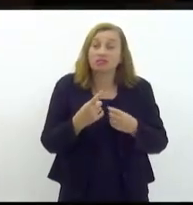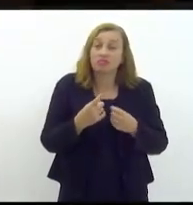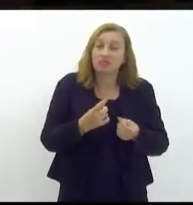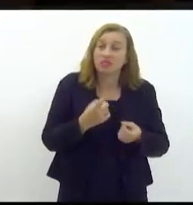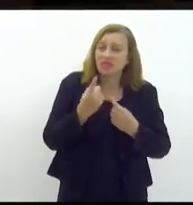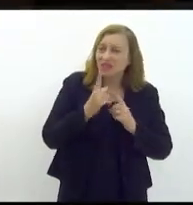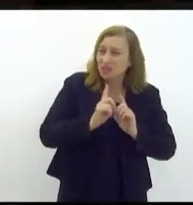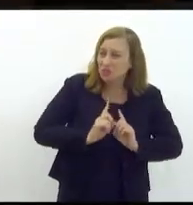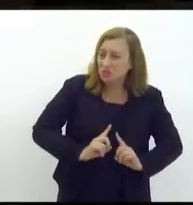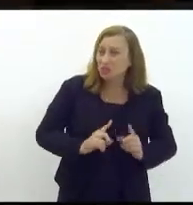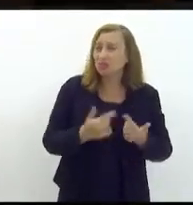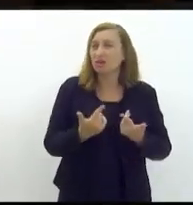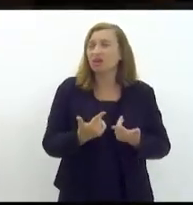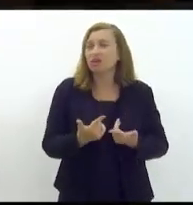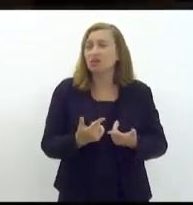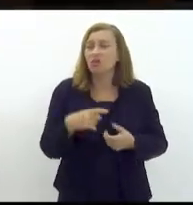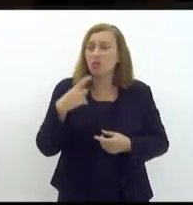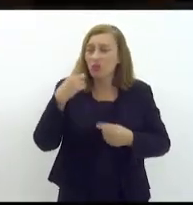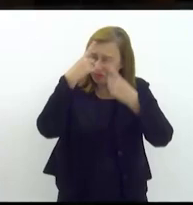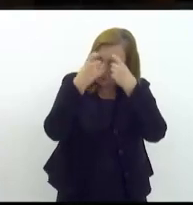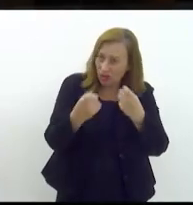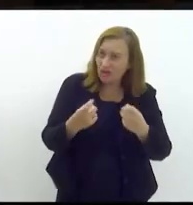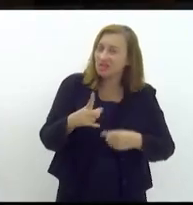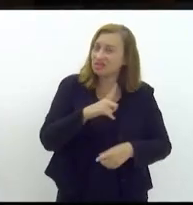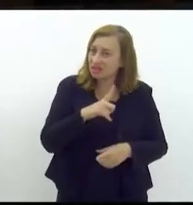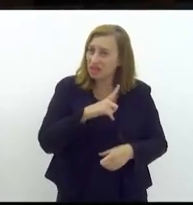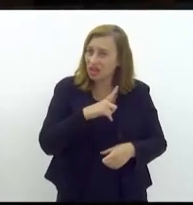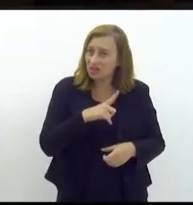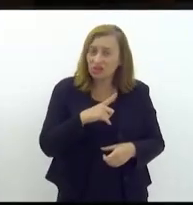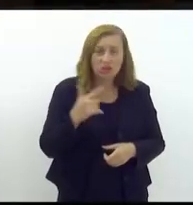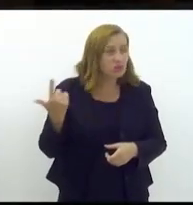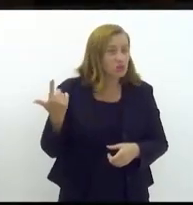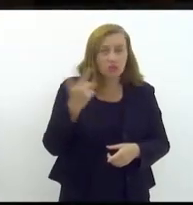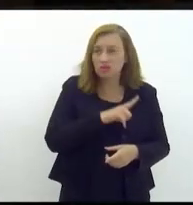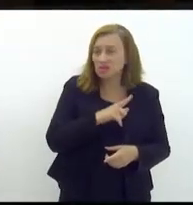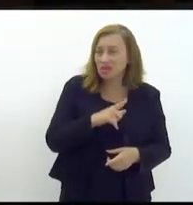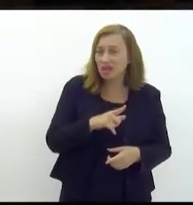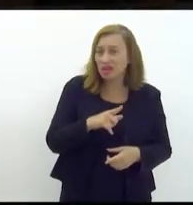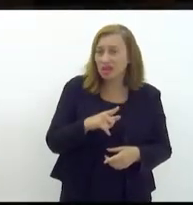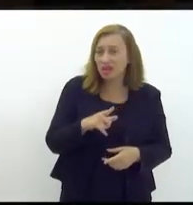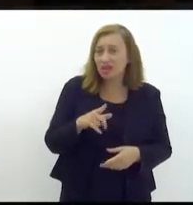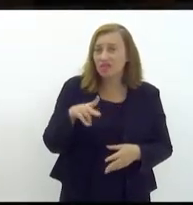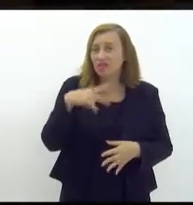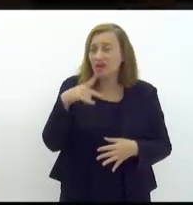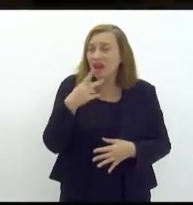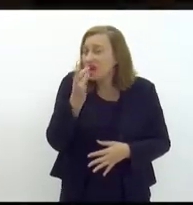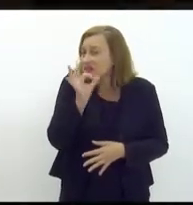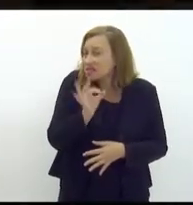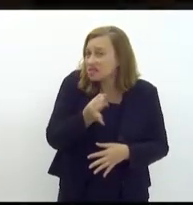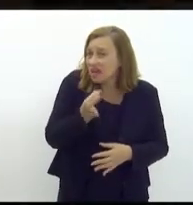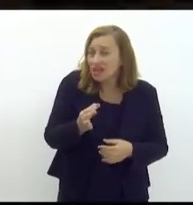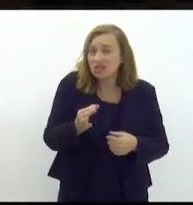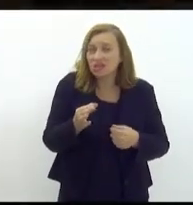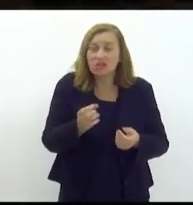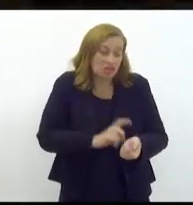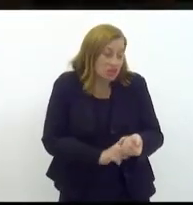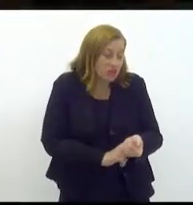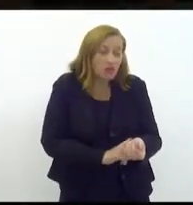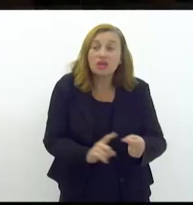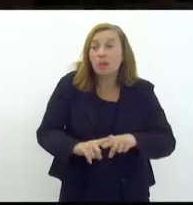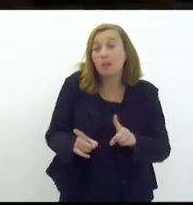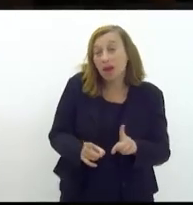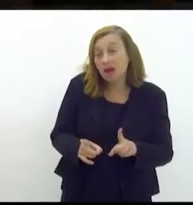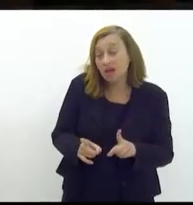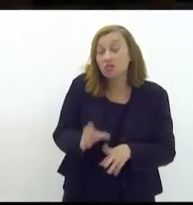de qual foi essa violência essa pessoa sequer tem condições de fazer a cariação nas delegacias de polícia mas